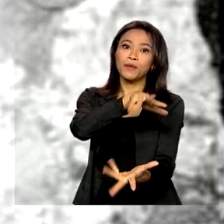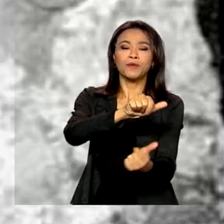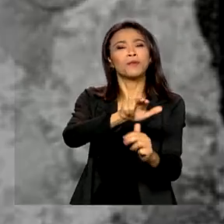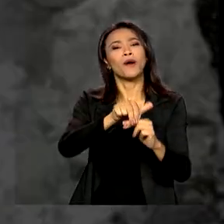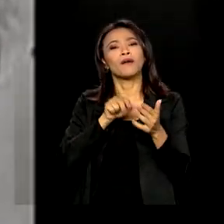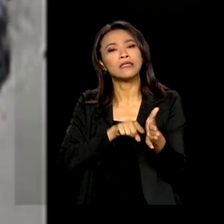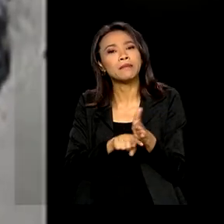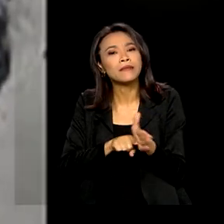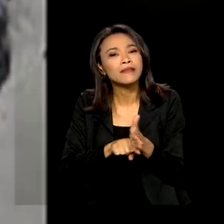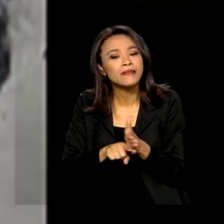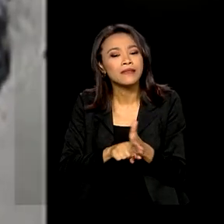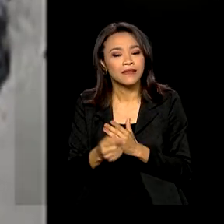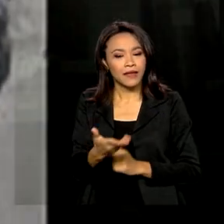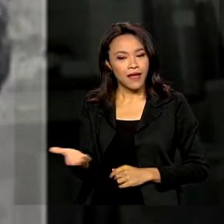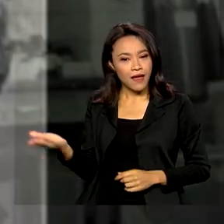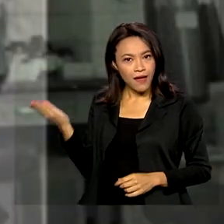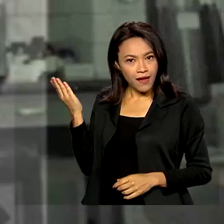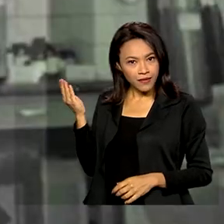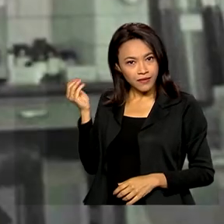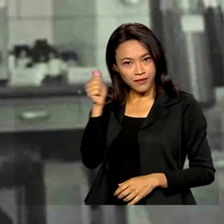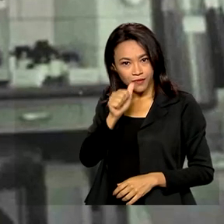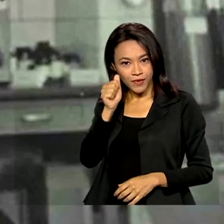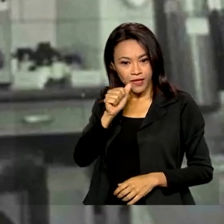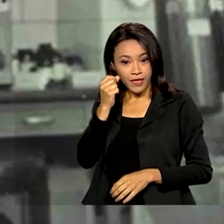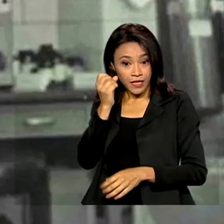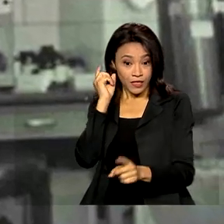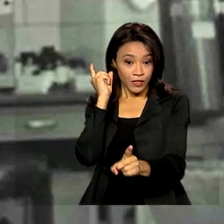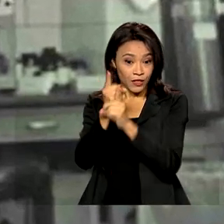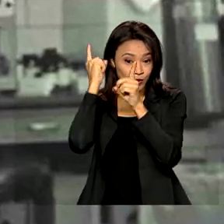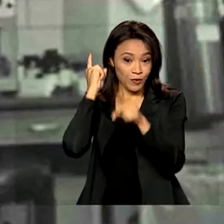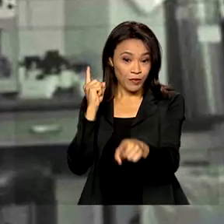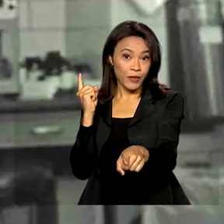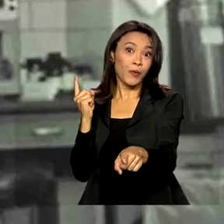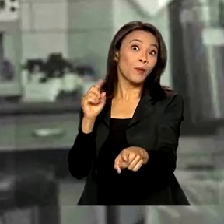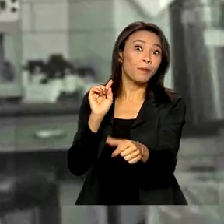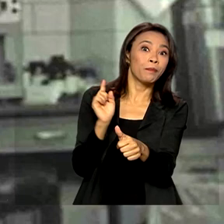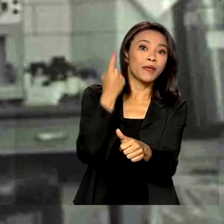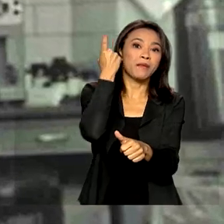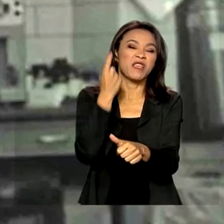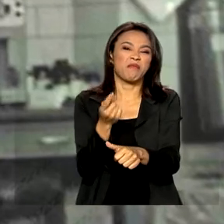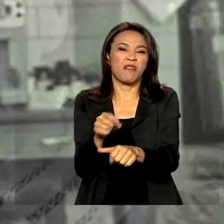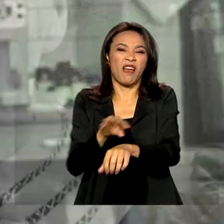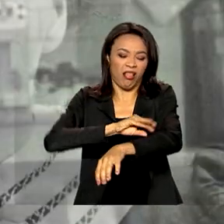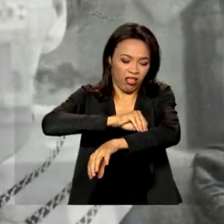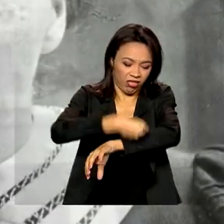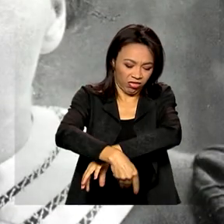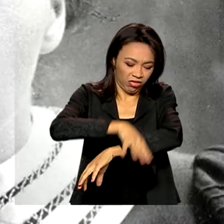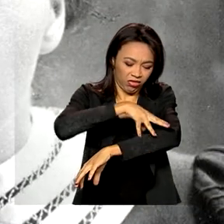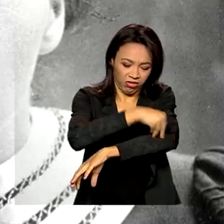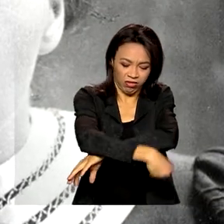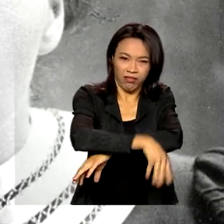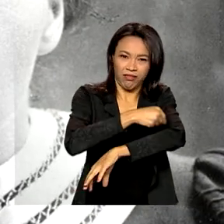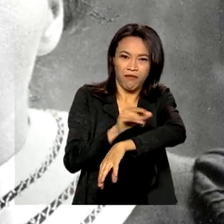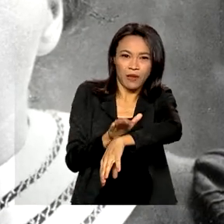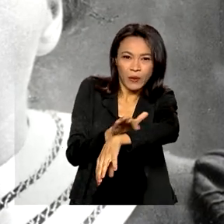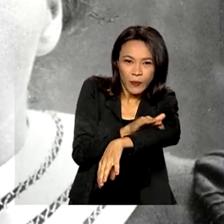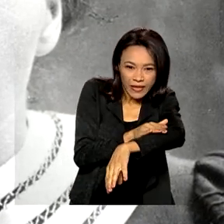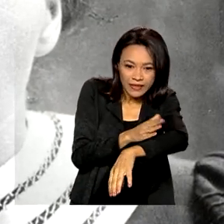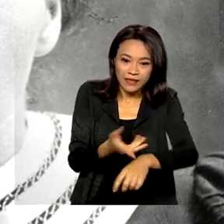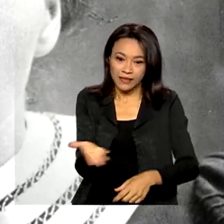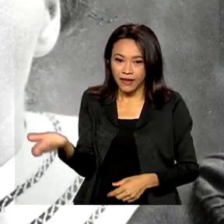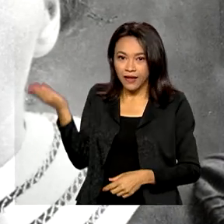ciência. Alice Ball descobriu o primeiro tratamento efetivo para a ranceníase. Nobel de Física em